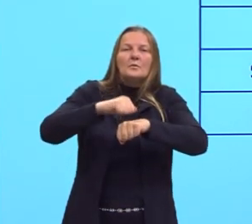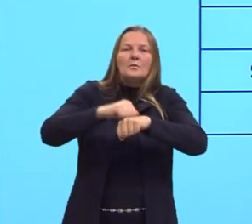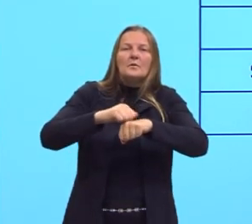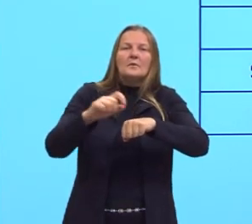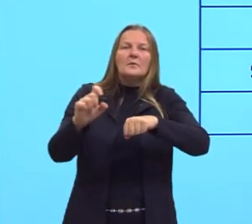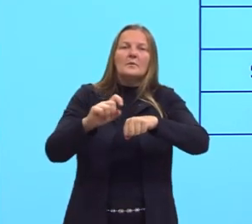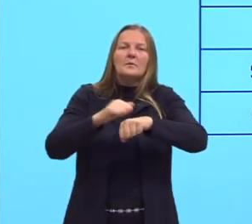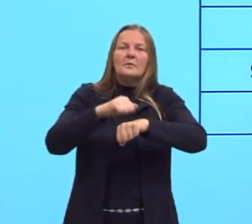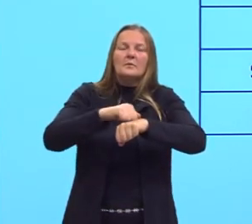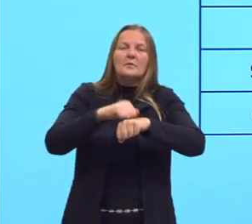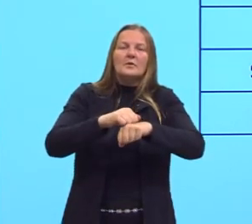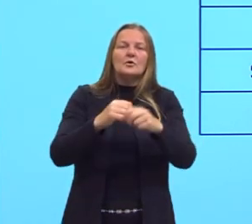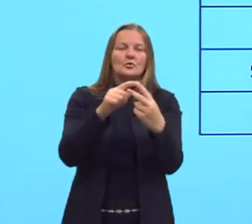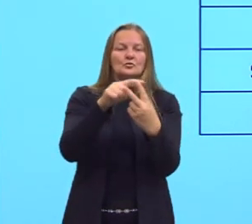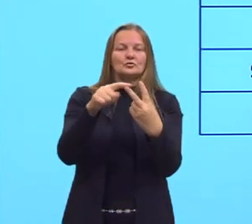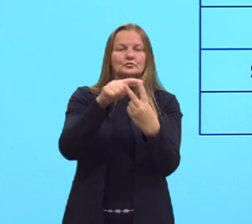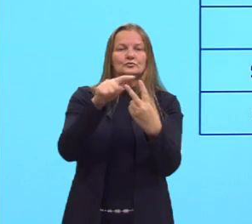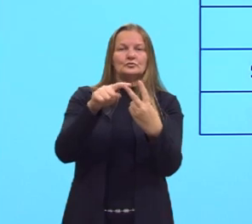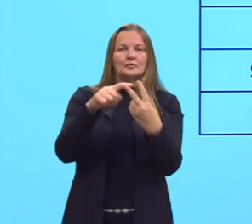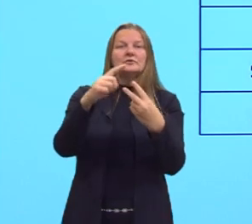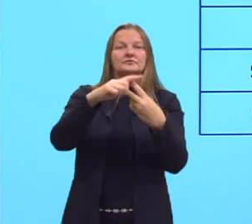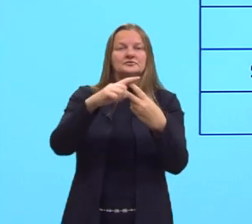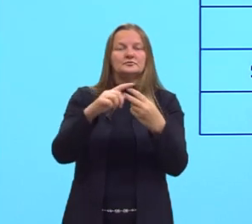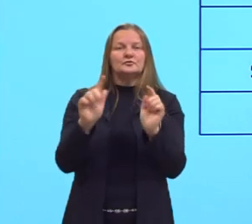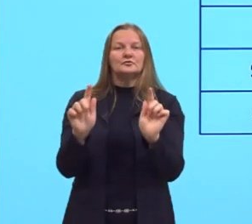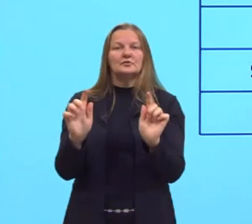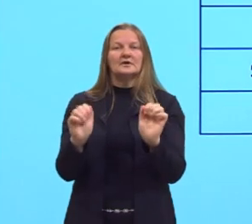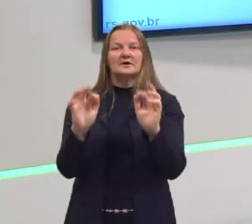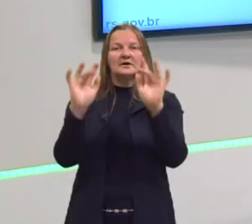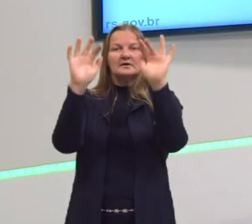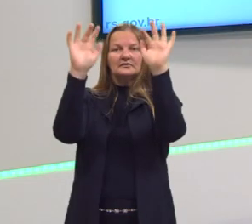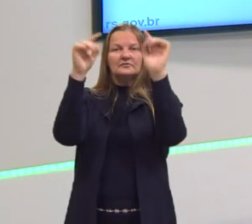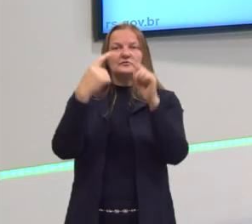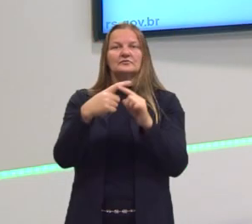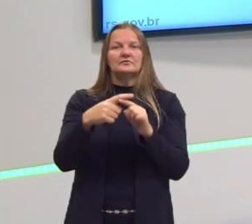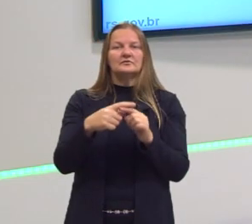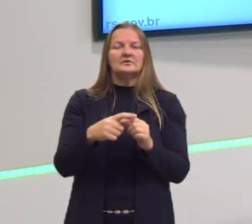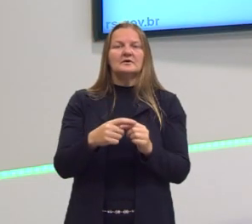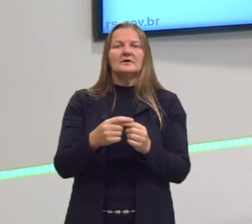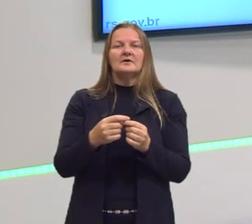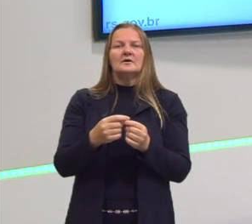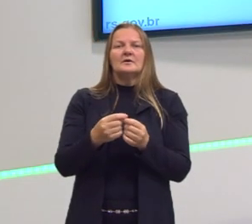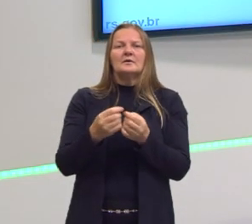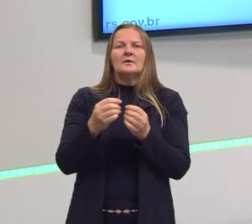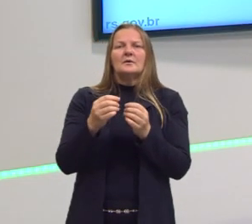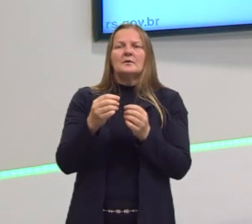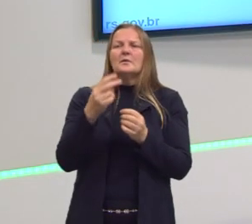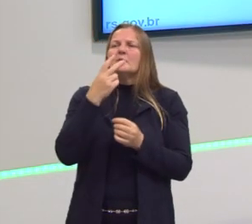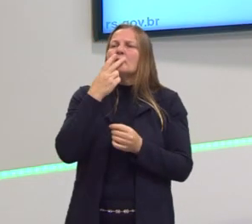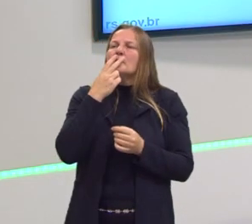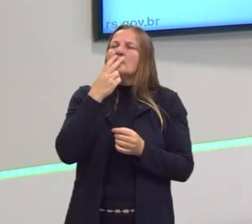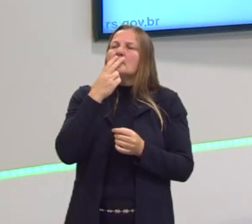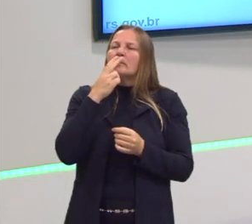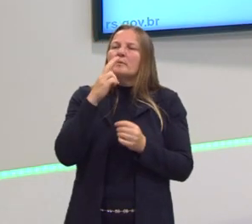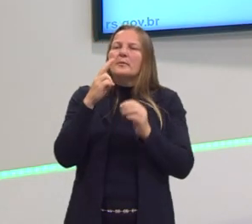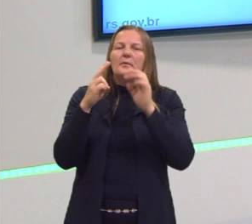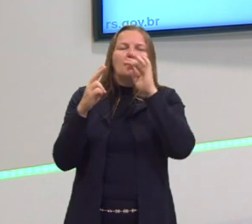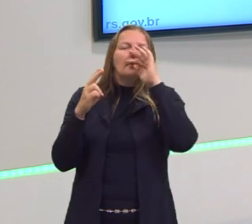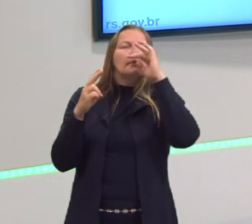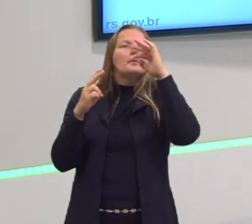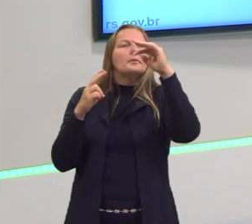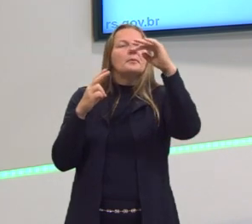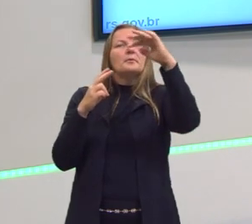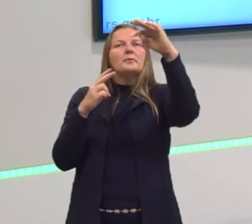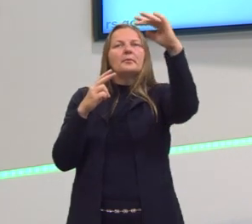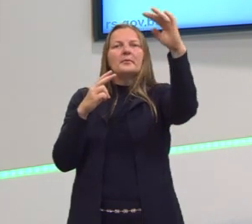dispersante e o disperso gasoso. E aí eu tenho o exemplo da fumaça. Fumaça do cigarro, a fumaça